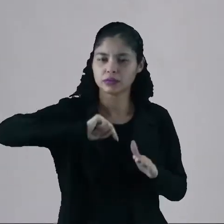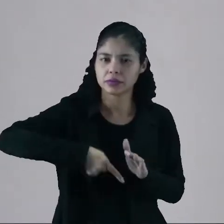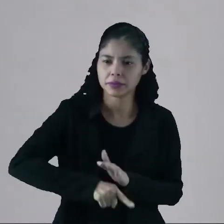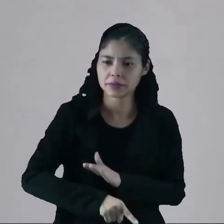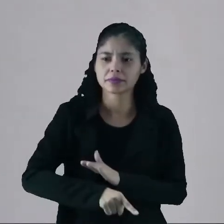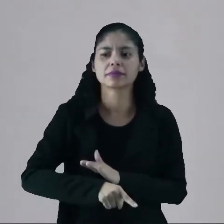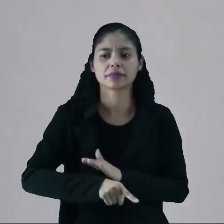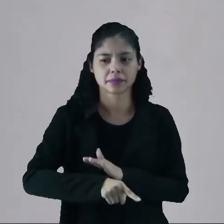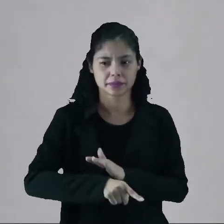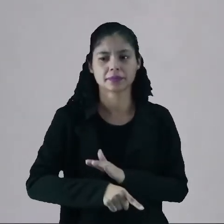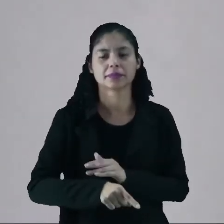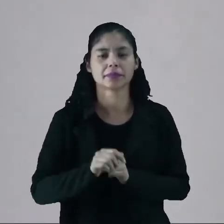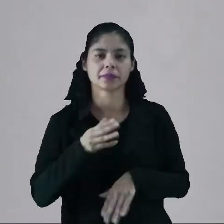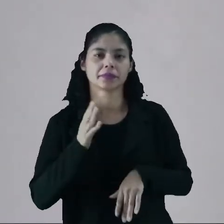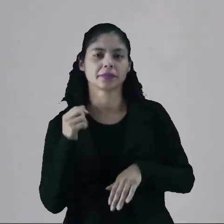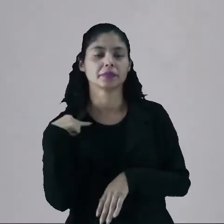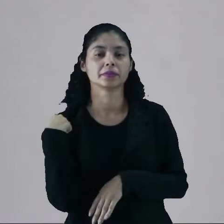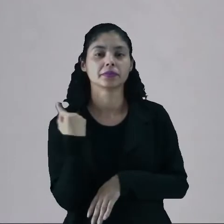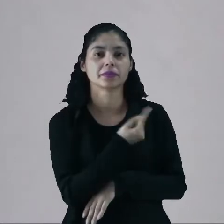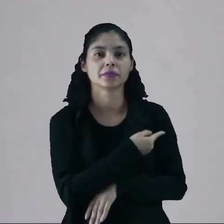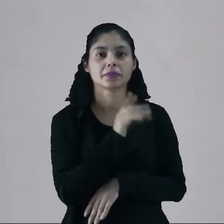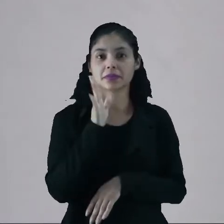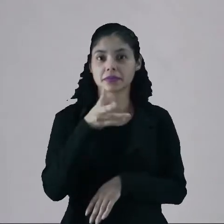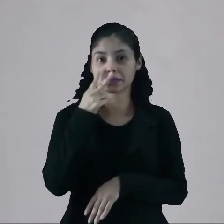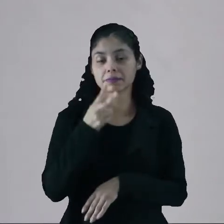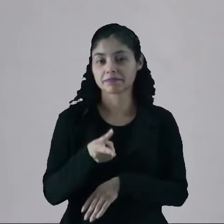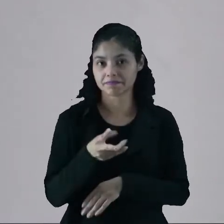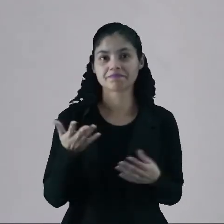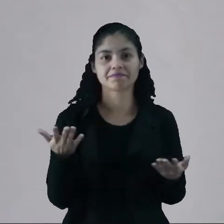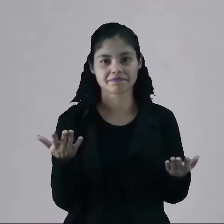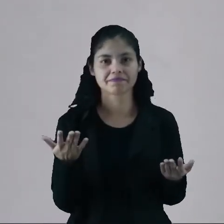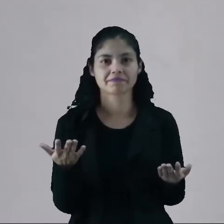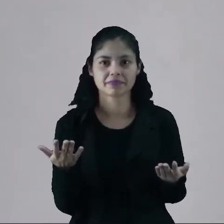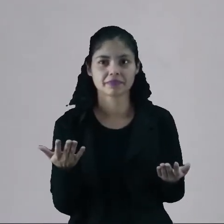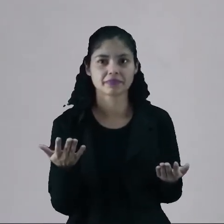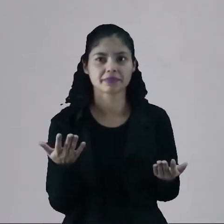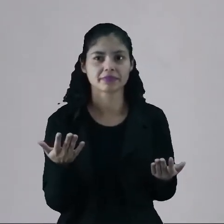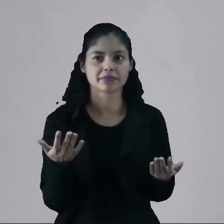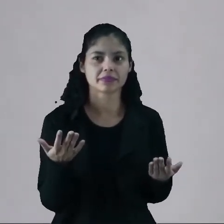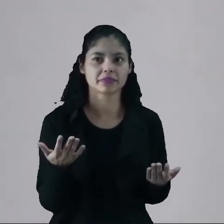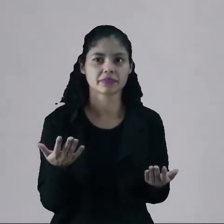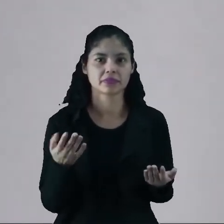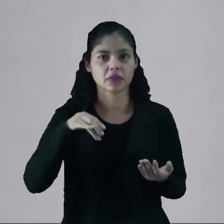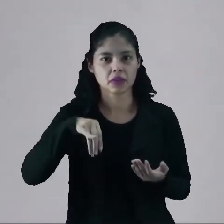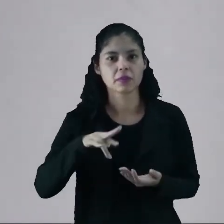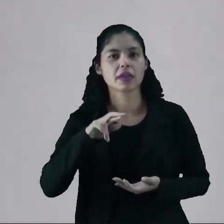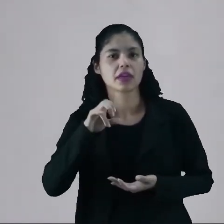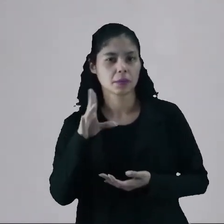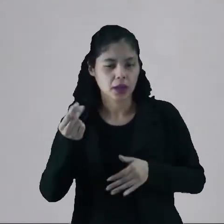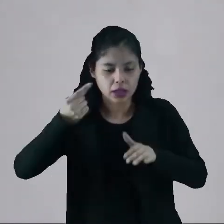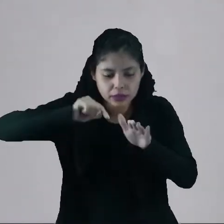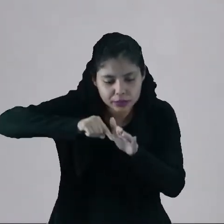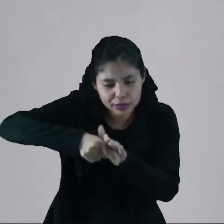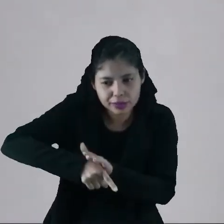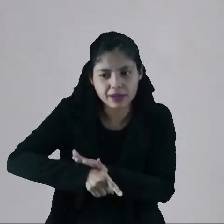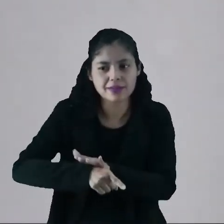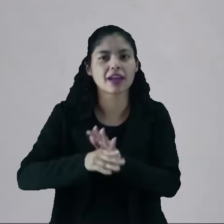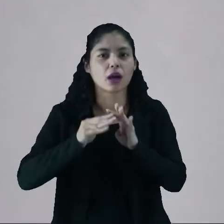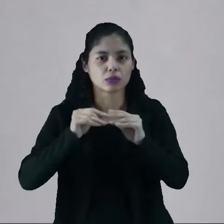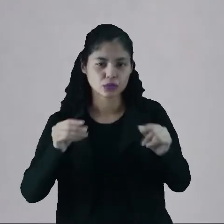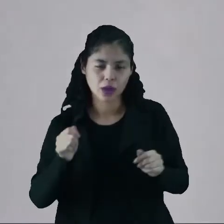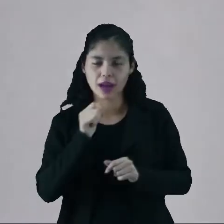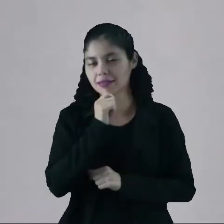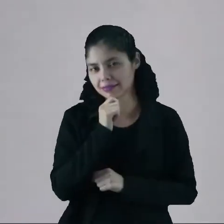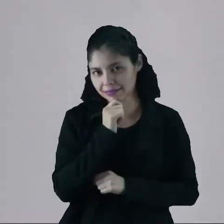terra, quando a gente, no ensino fundamental, gente já via sobre isso, né? A questão do manto, do interior da terra, da